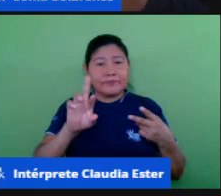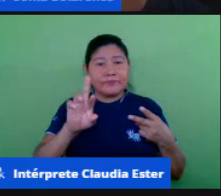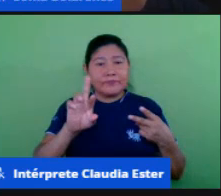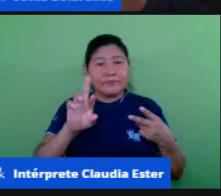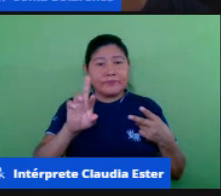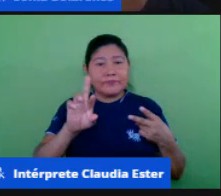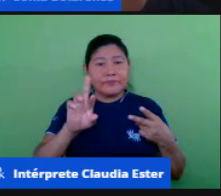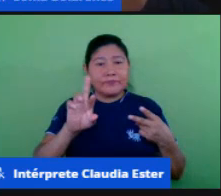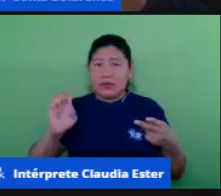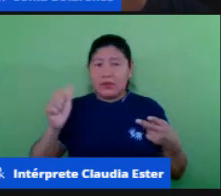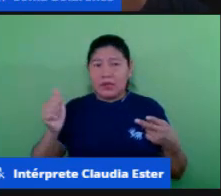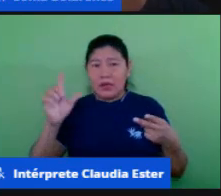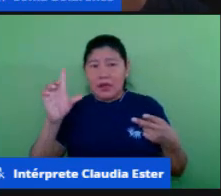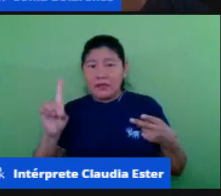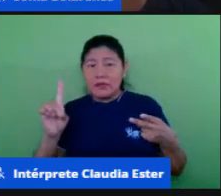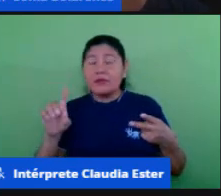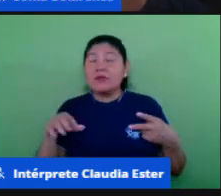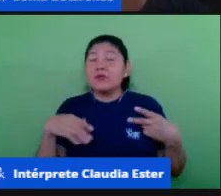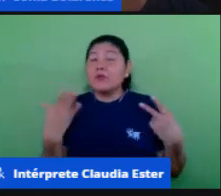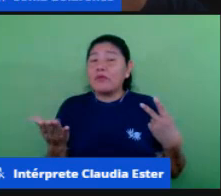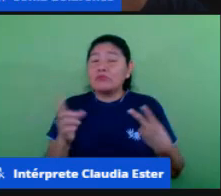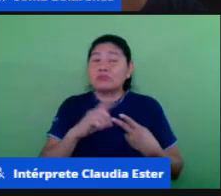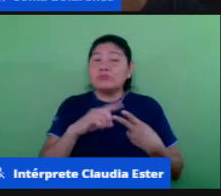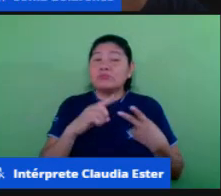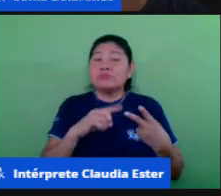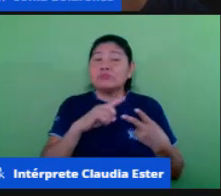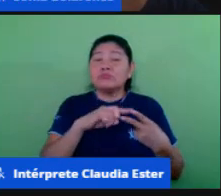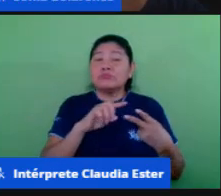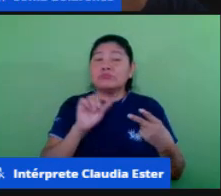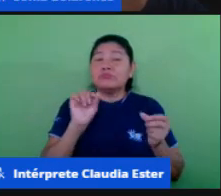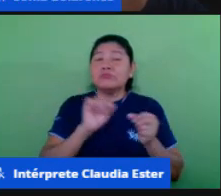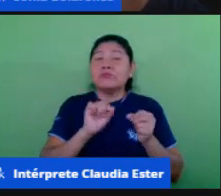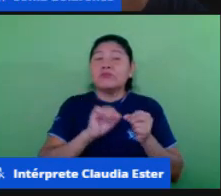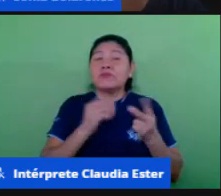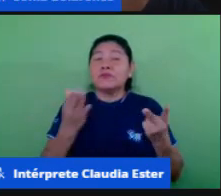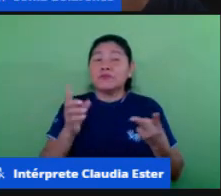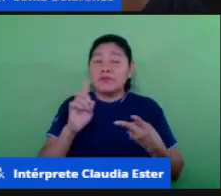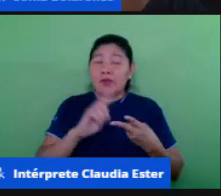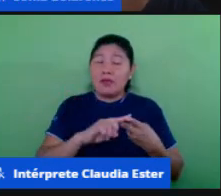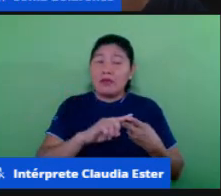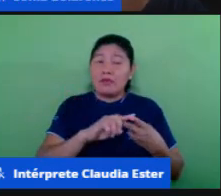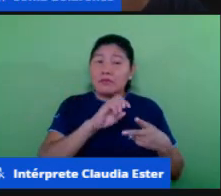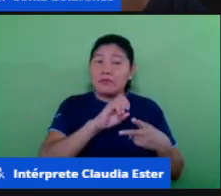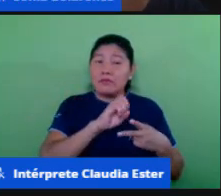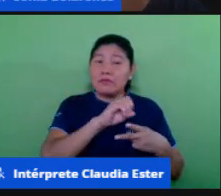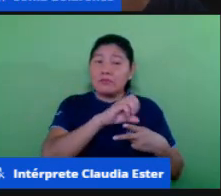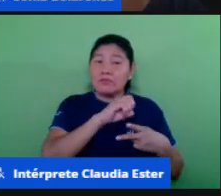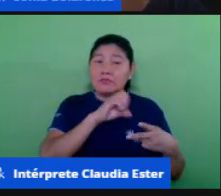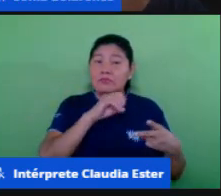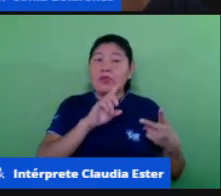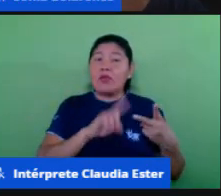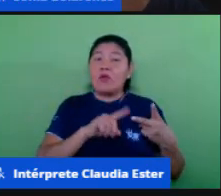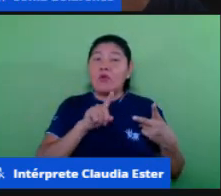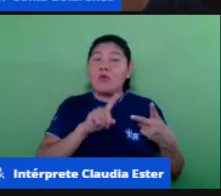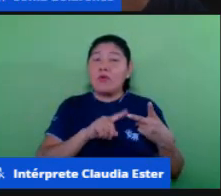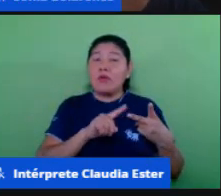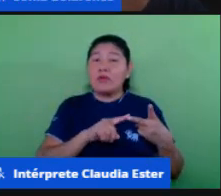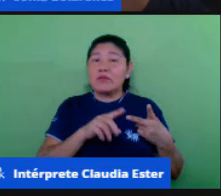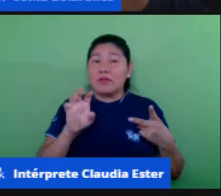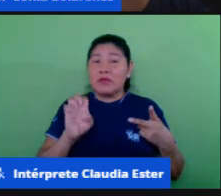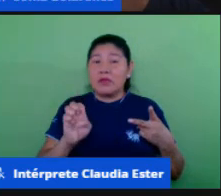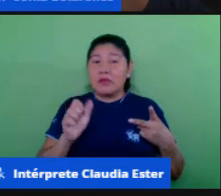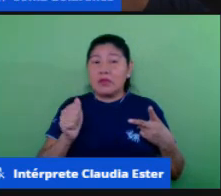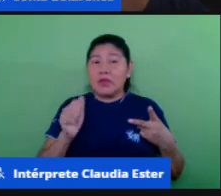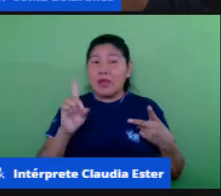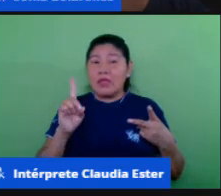momento aos professores do quarto ano vocês estão fazendo um ensino remoto ou um ensino EAD e qual é a